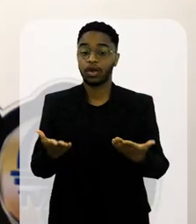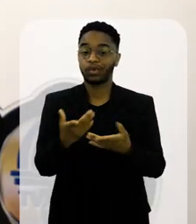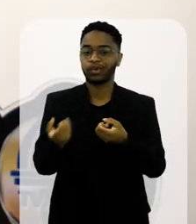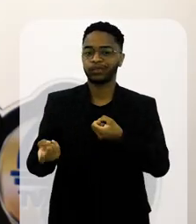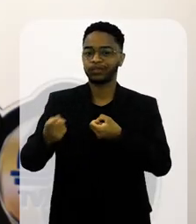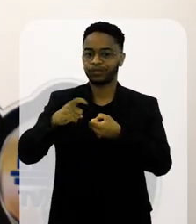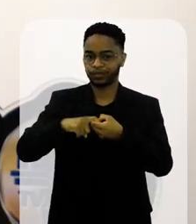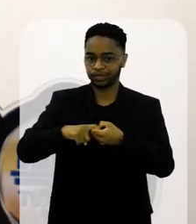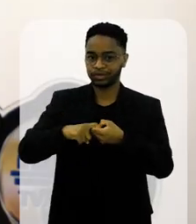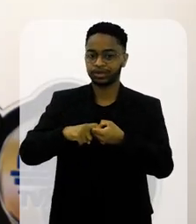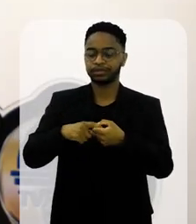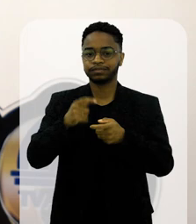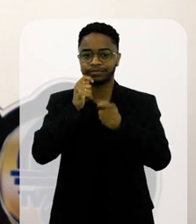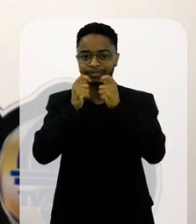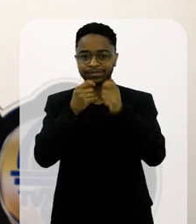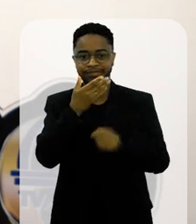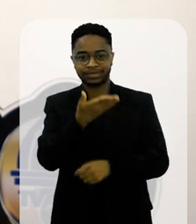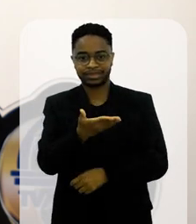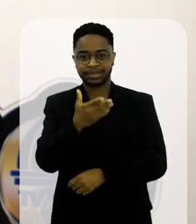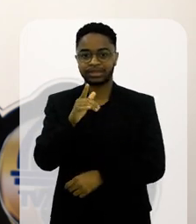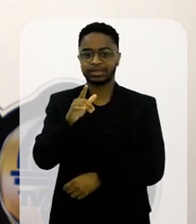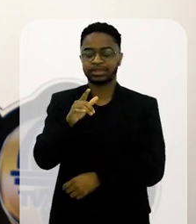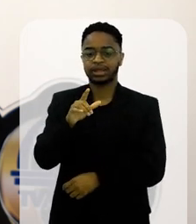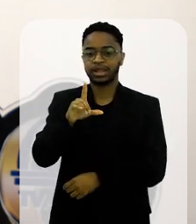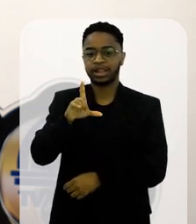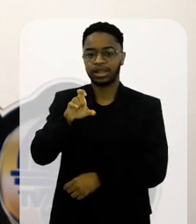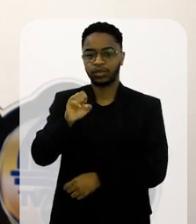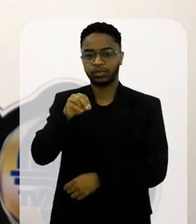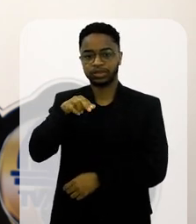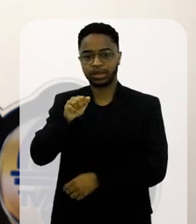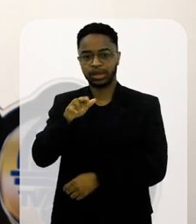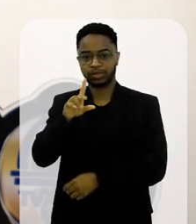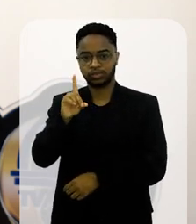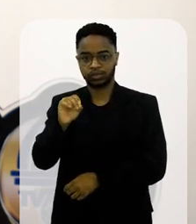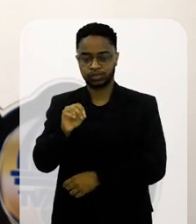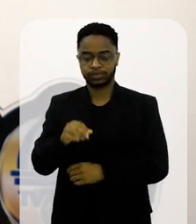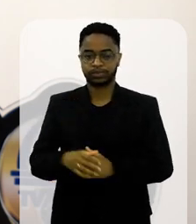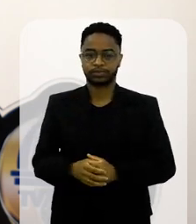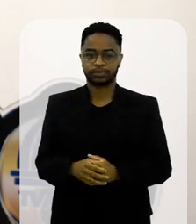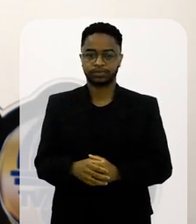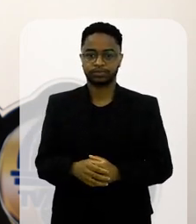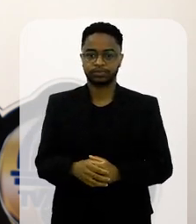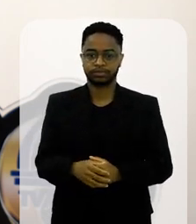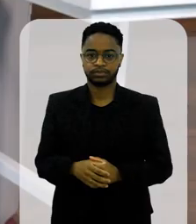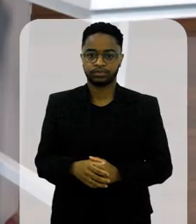Voltamos agora com a entrevista do nosso querido Leonardo Bruno.